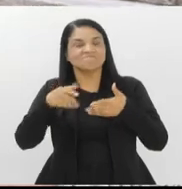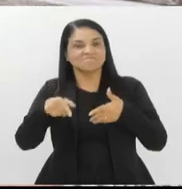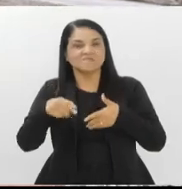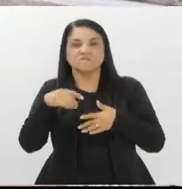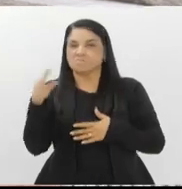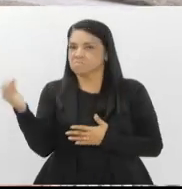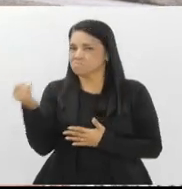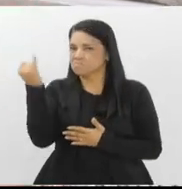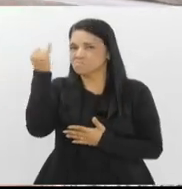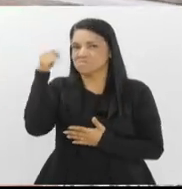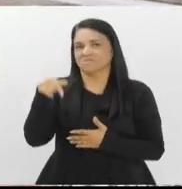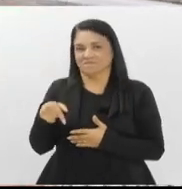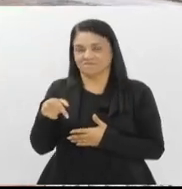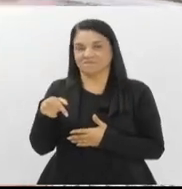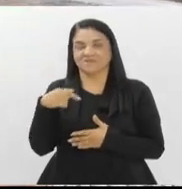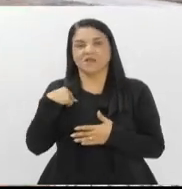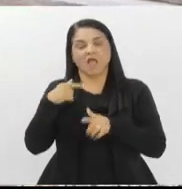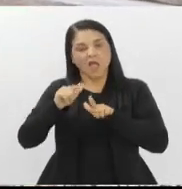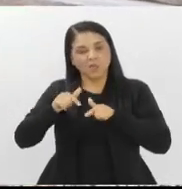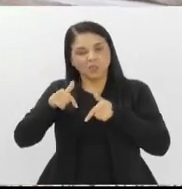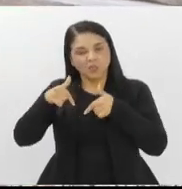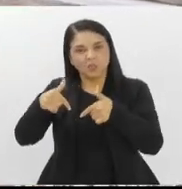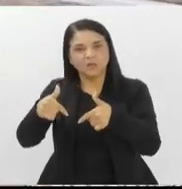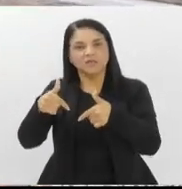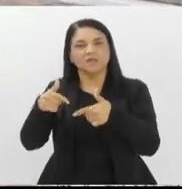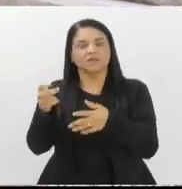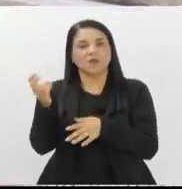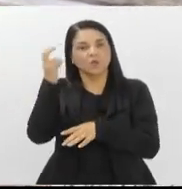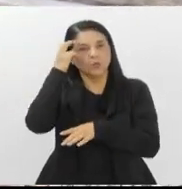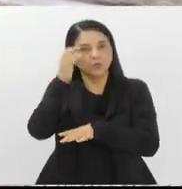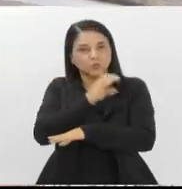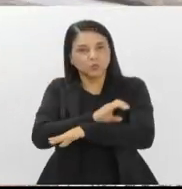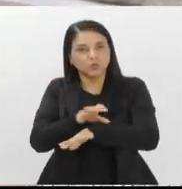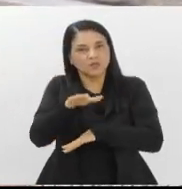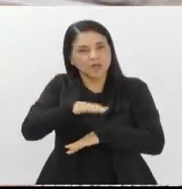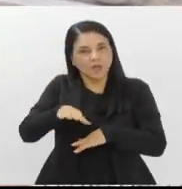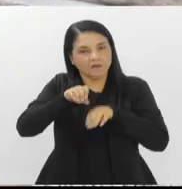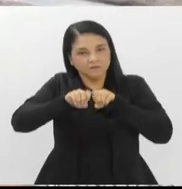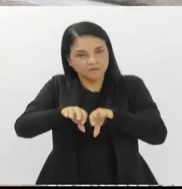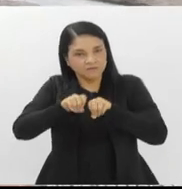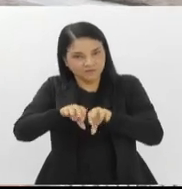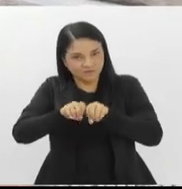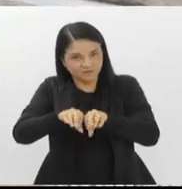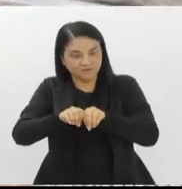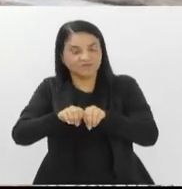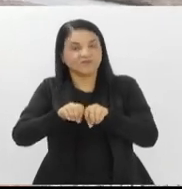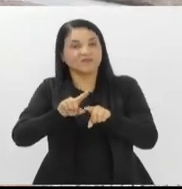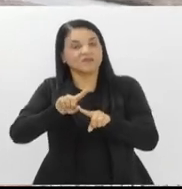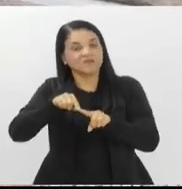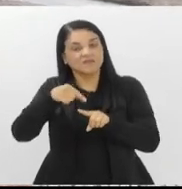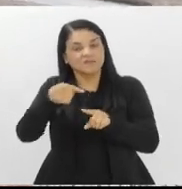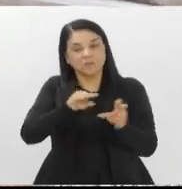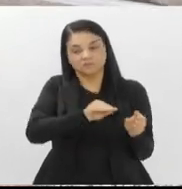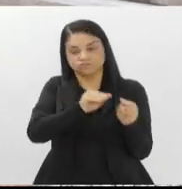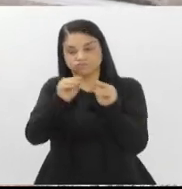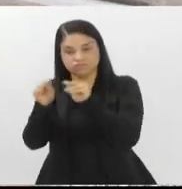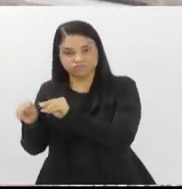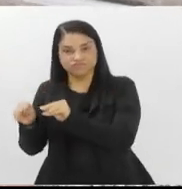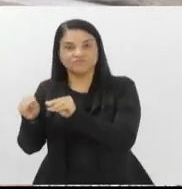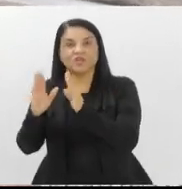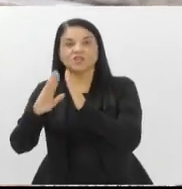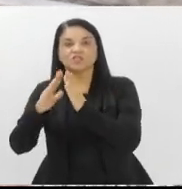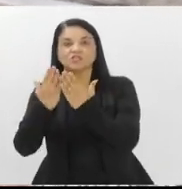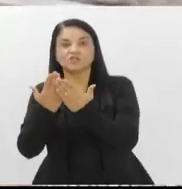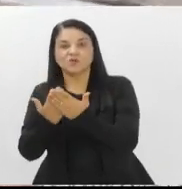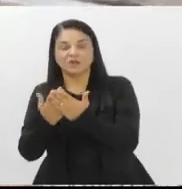Janeiro. Ao longo do tempo, atuei na Subdiretoria Geral de Cultura, na área do Educativo, na área de Curadoria, e depois eu migrei para a Escola do Legislativo, onde hoje sou